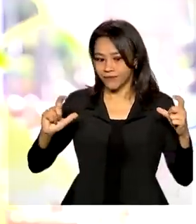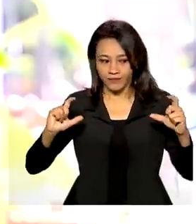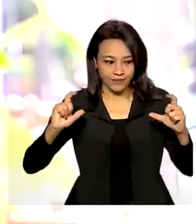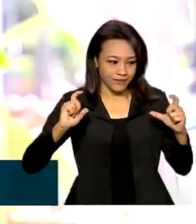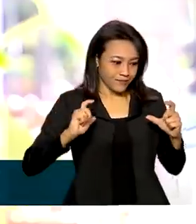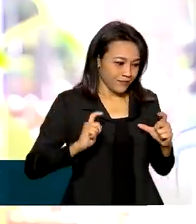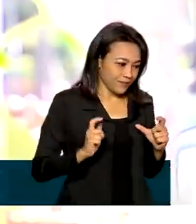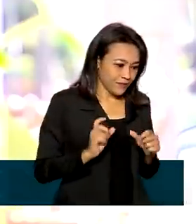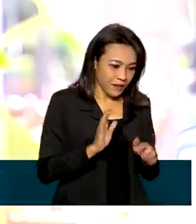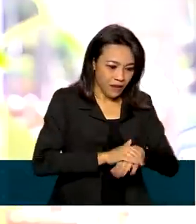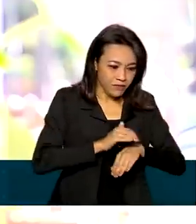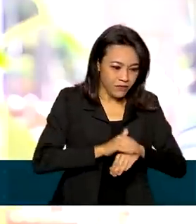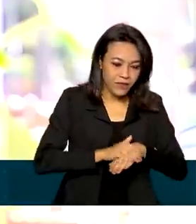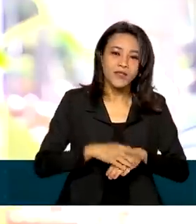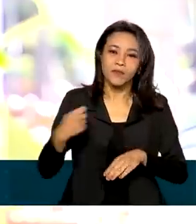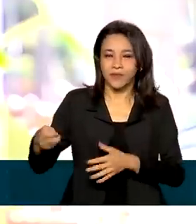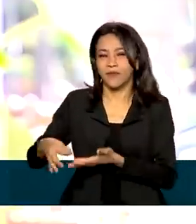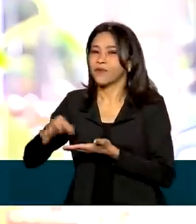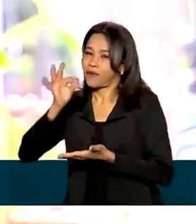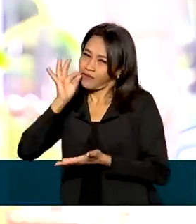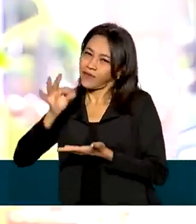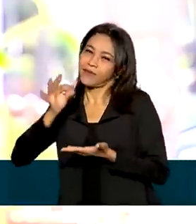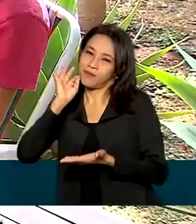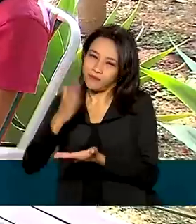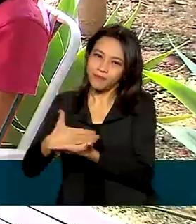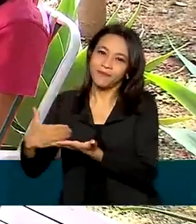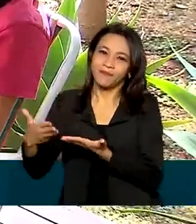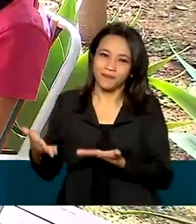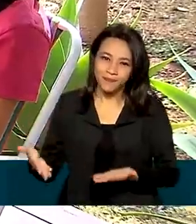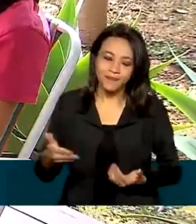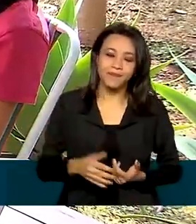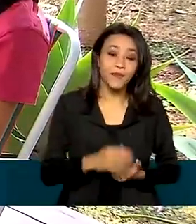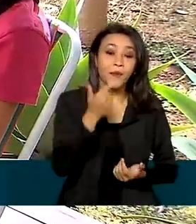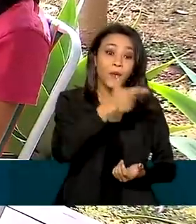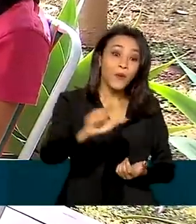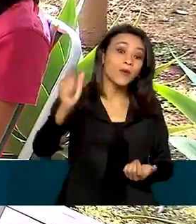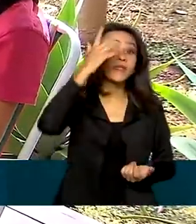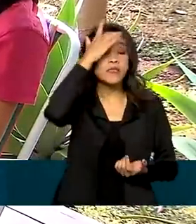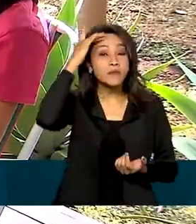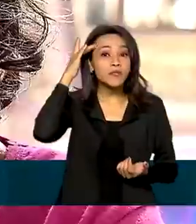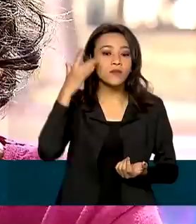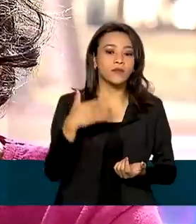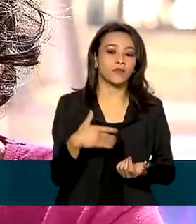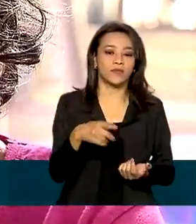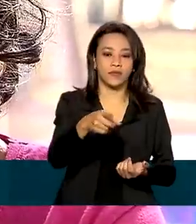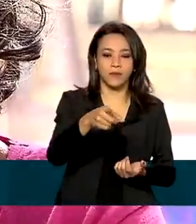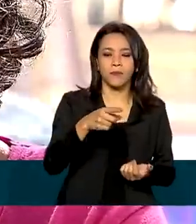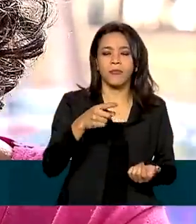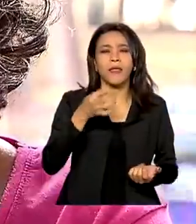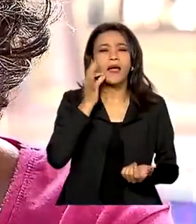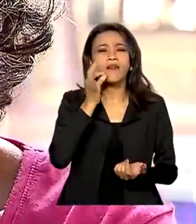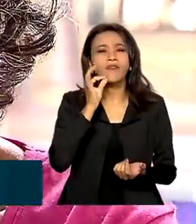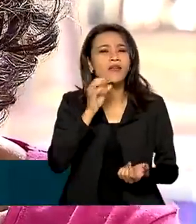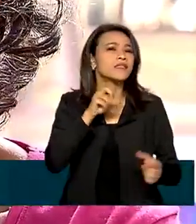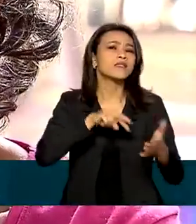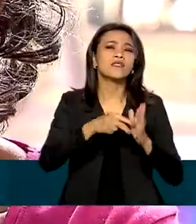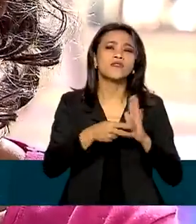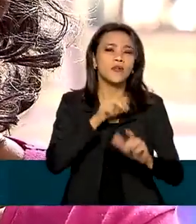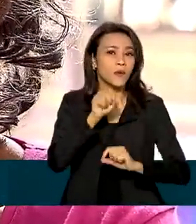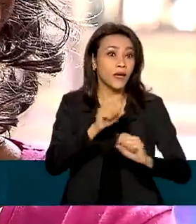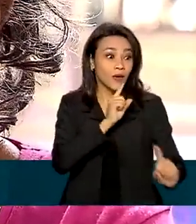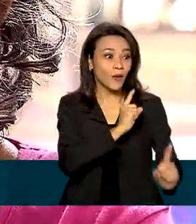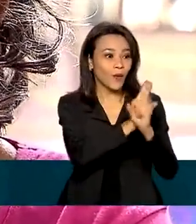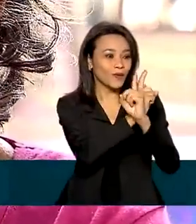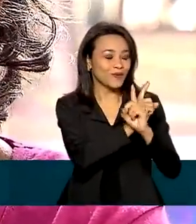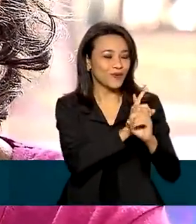preciso fazer, eu preciso de um cafezinho para começar. Para outros, vai além. Significam encontros, né?